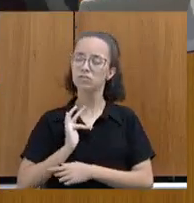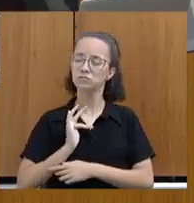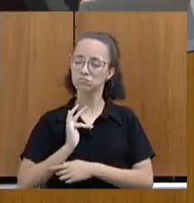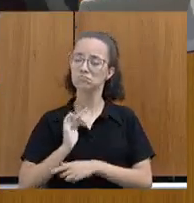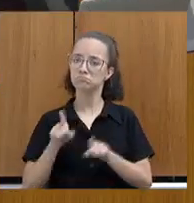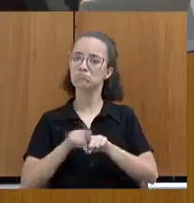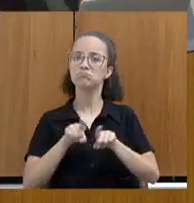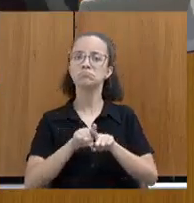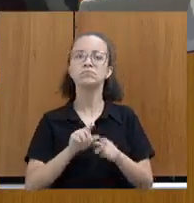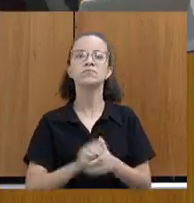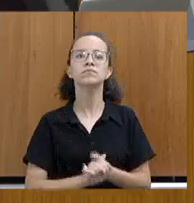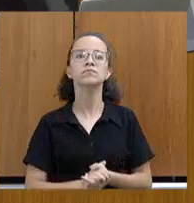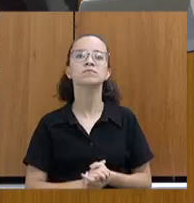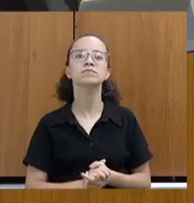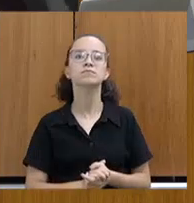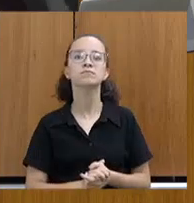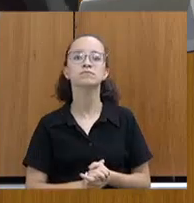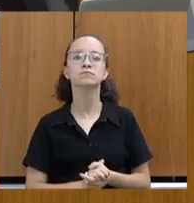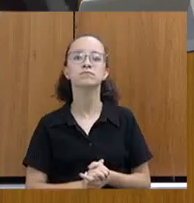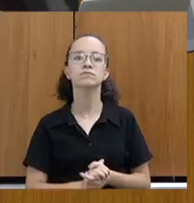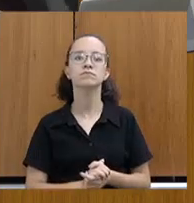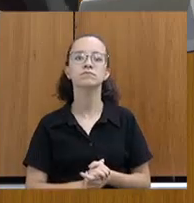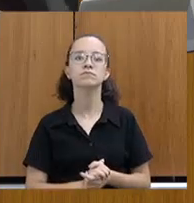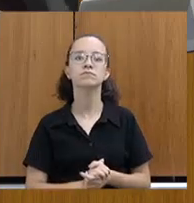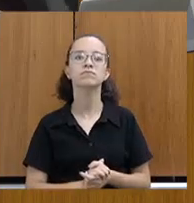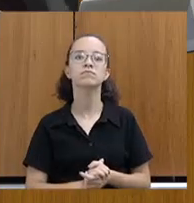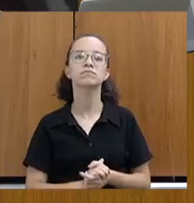construção foi extremamente participativa.